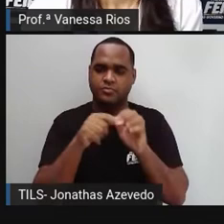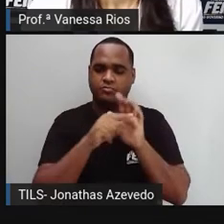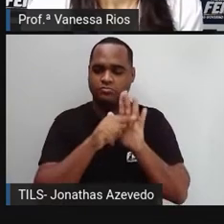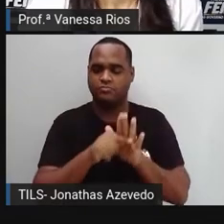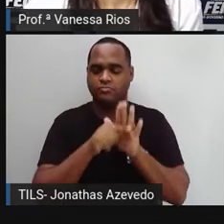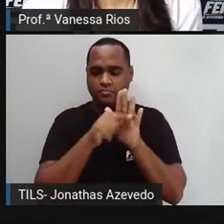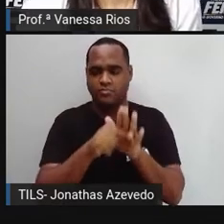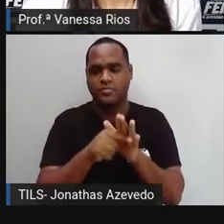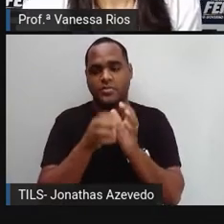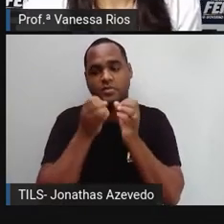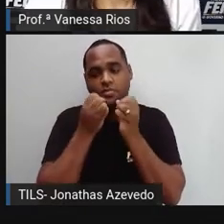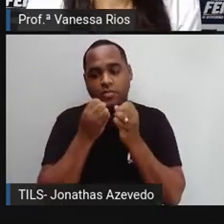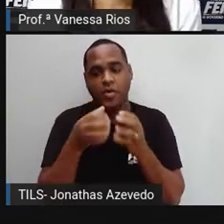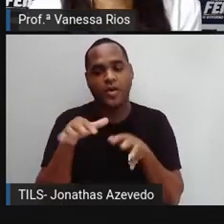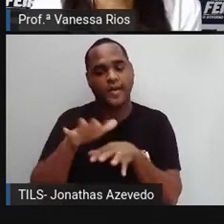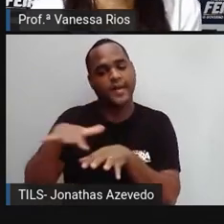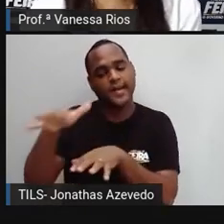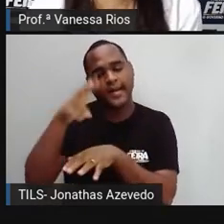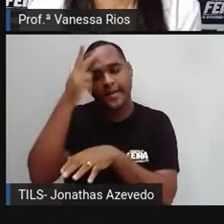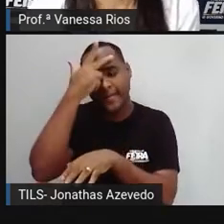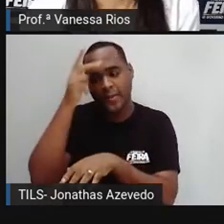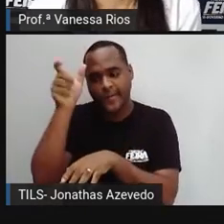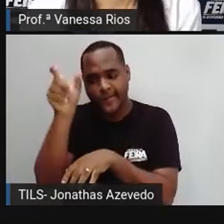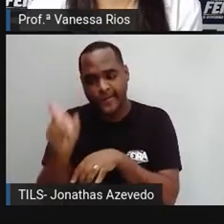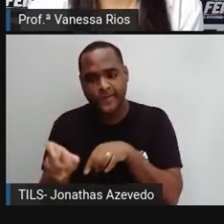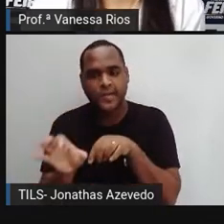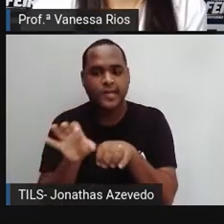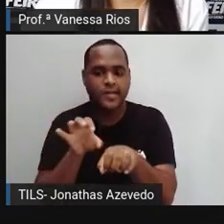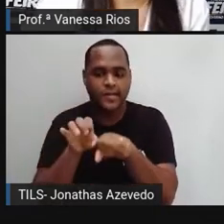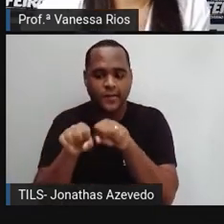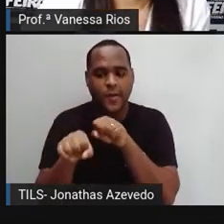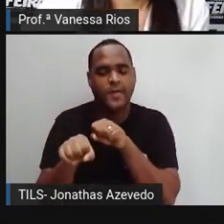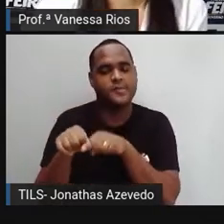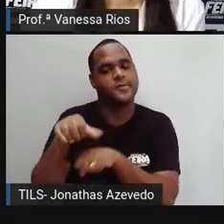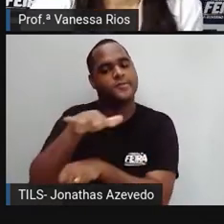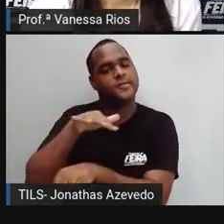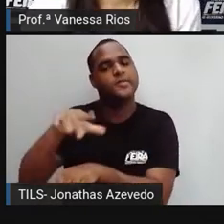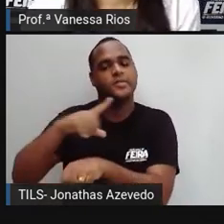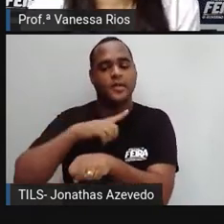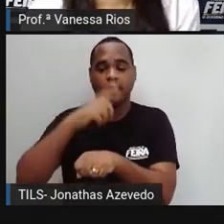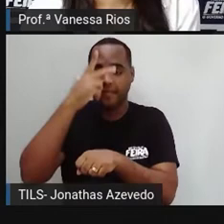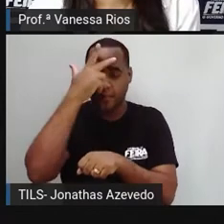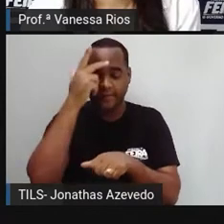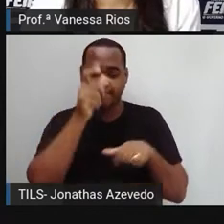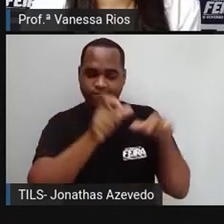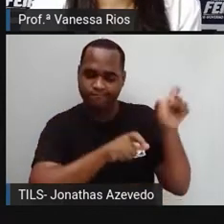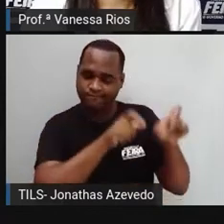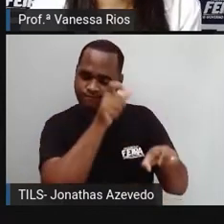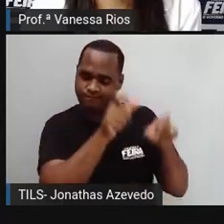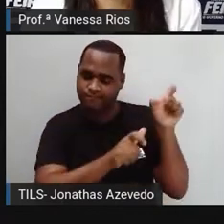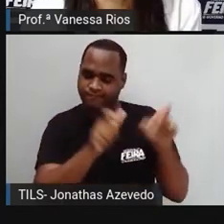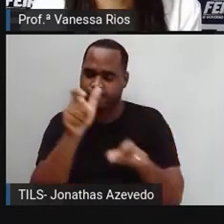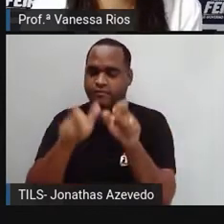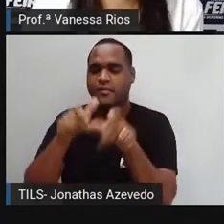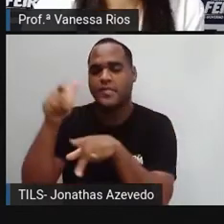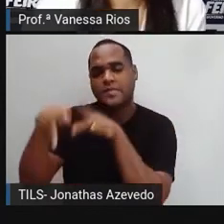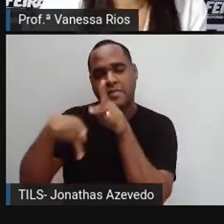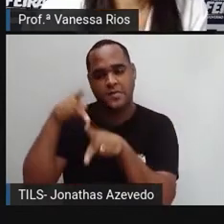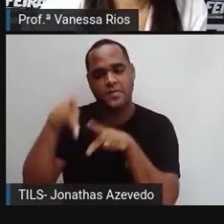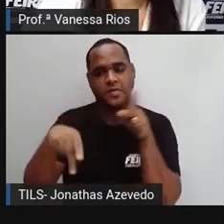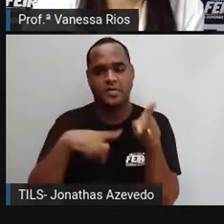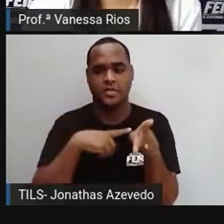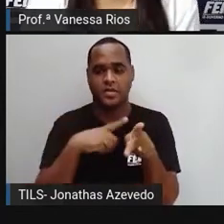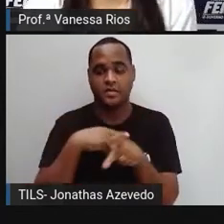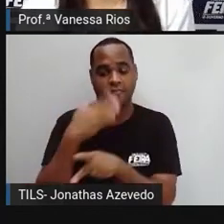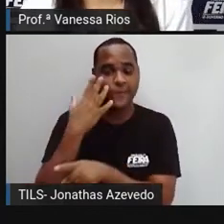formação pessoal, enquanto a formação de um cidadão para todas as pessoas, independente ali de ser ainda